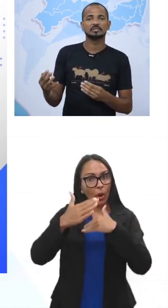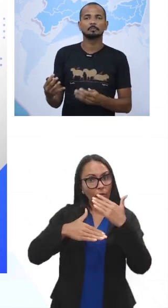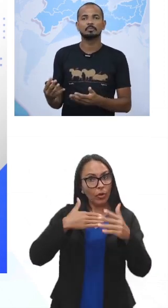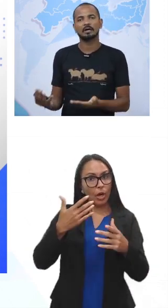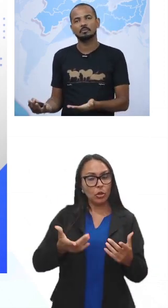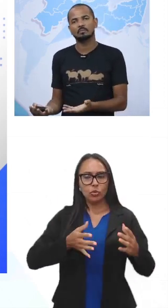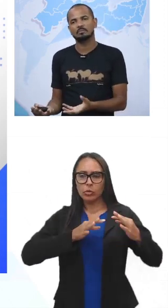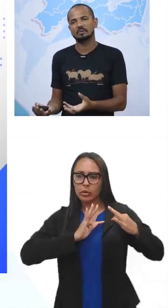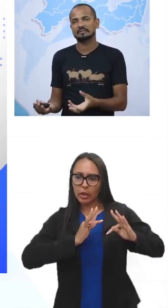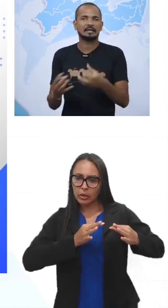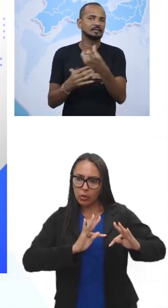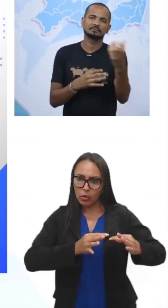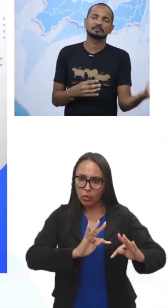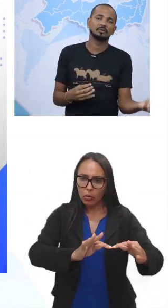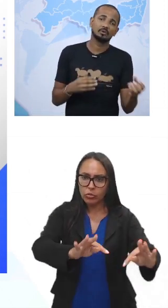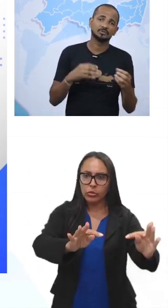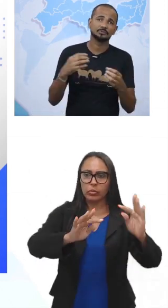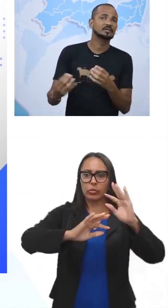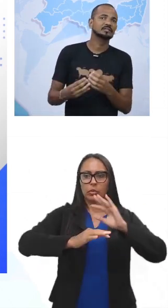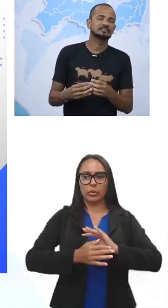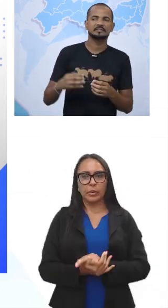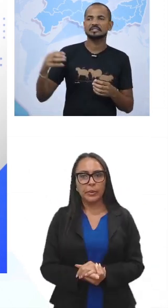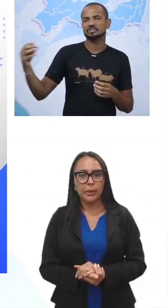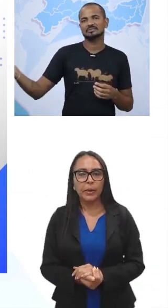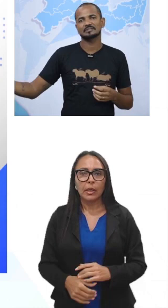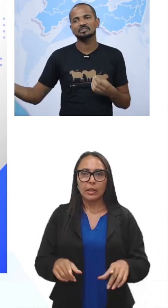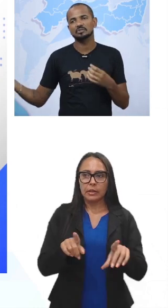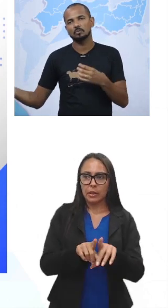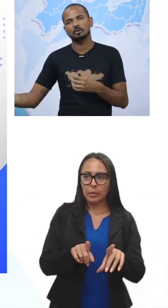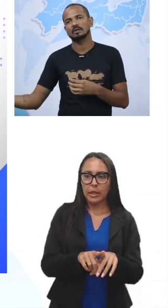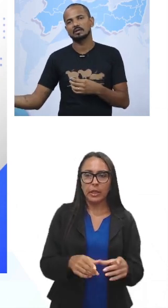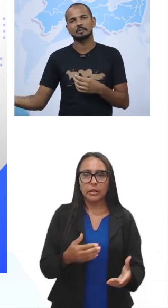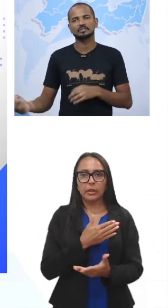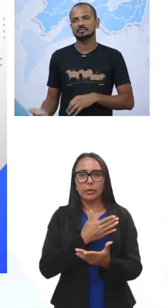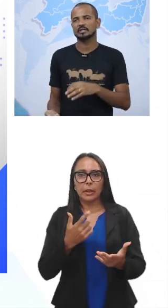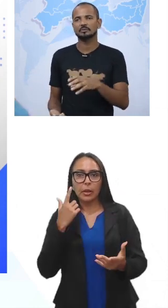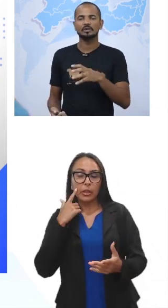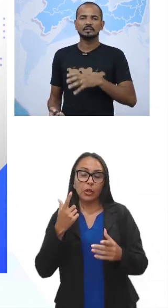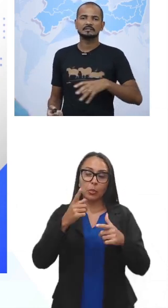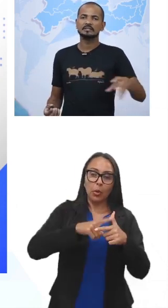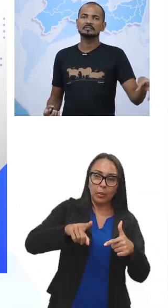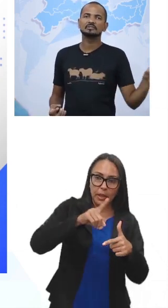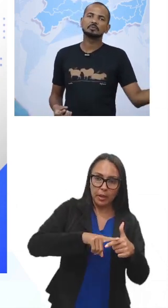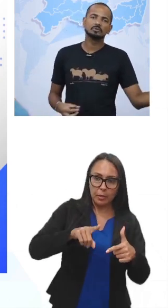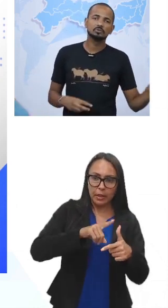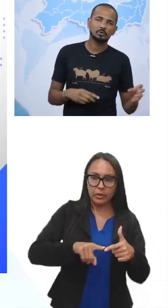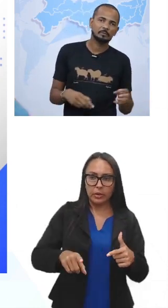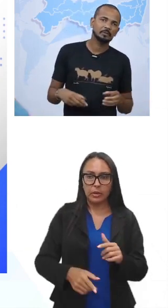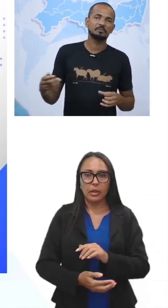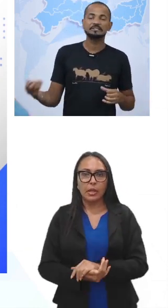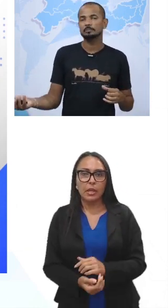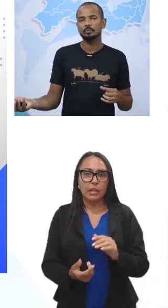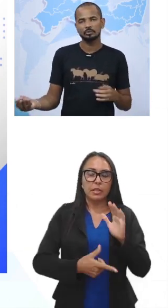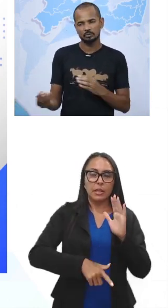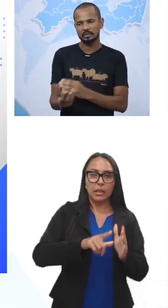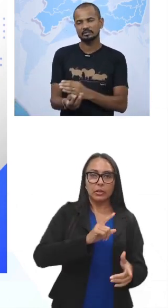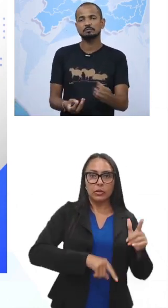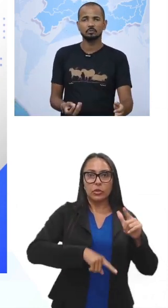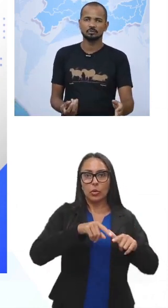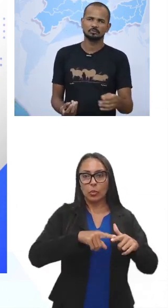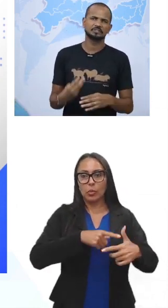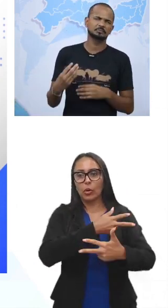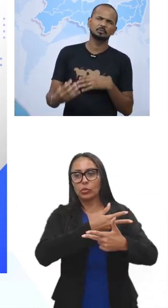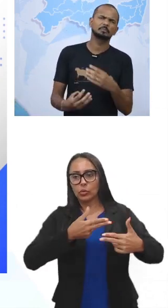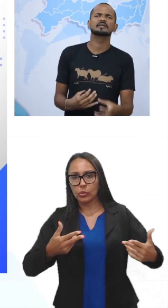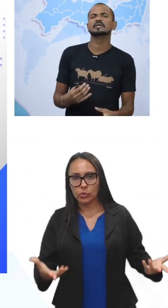depois de um tempo, há um retardo tecnológico, se as redes sociais, estão com problemas, então, se antes o seu produto, era pelo Facebook, o grande